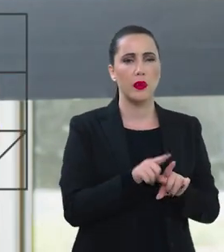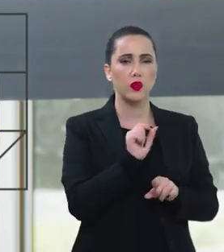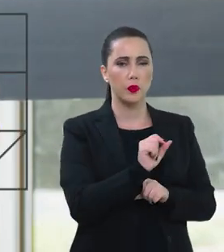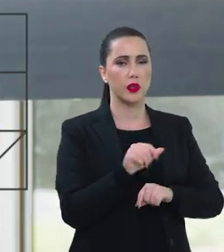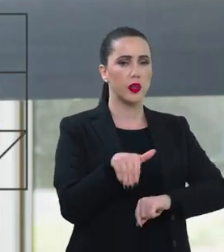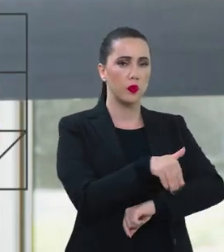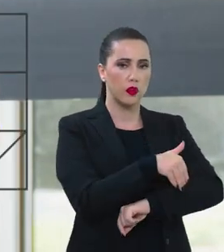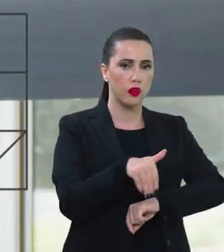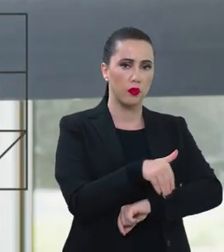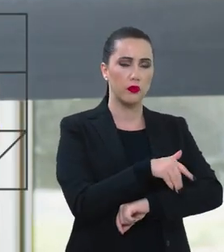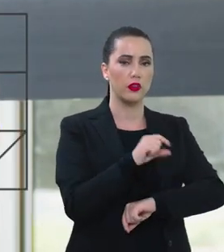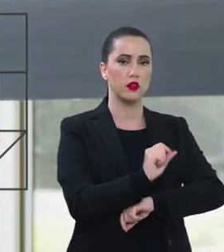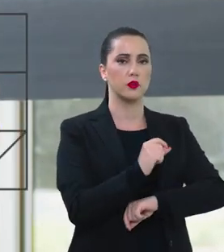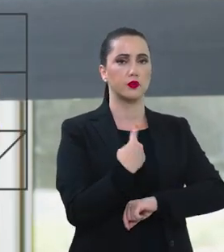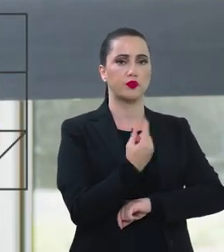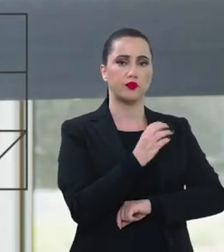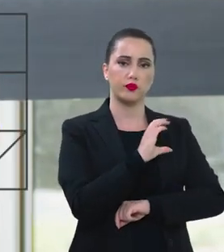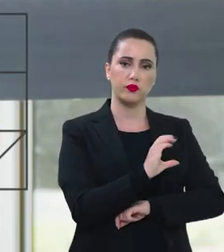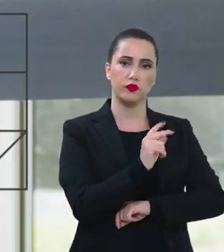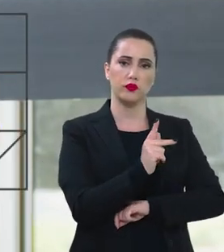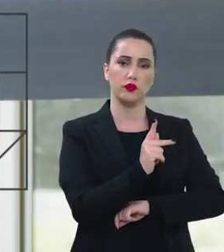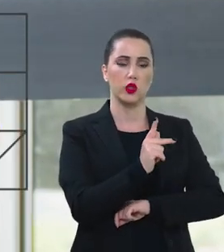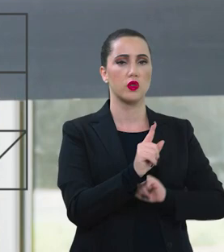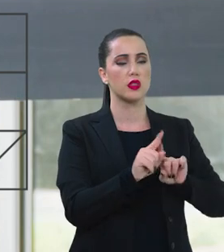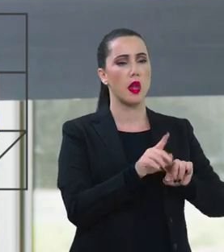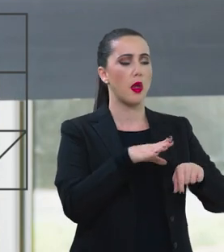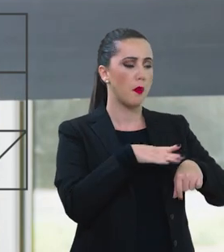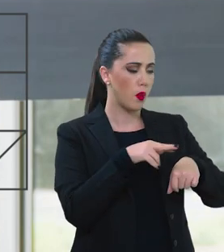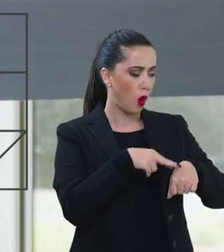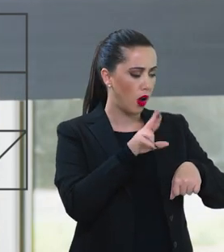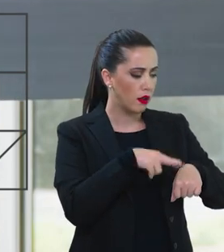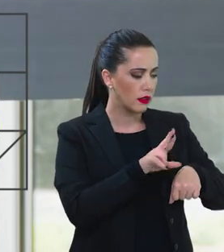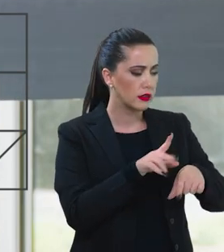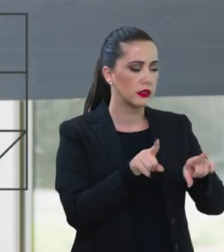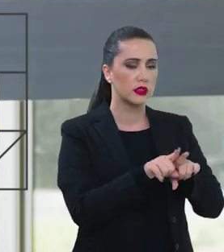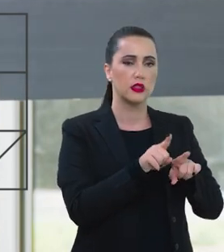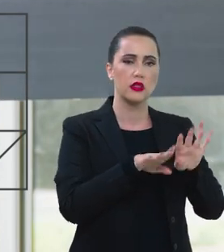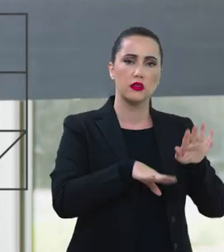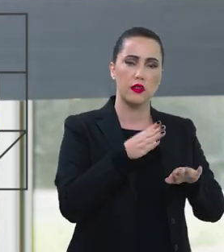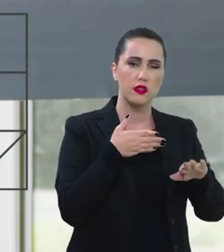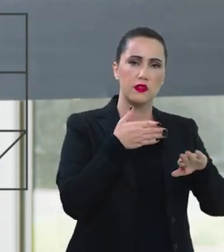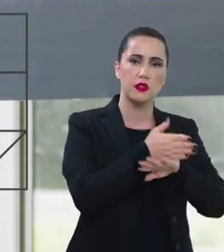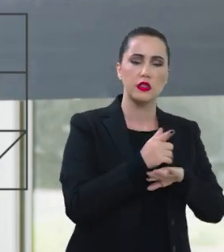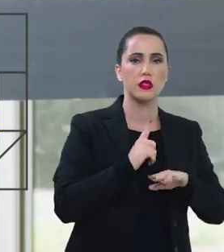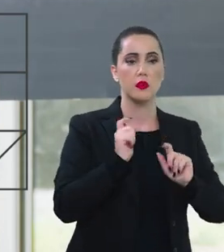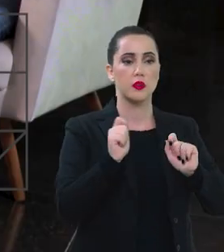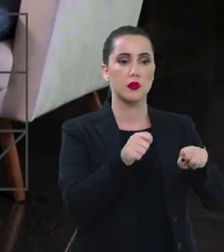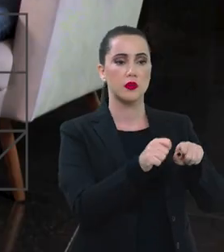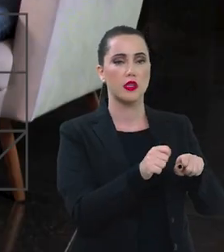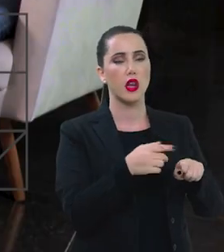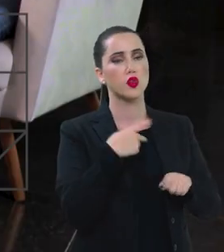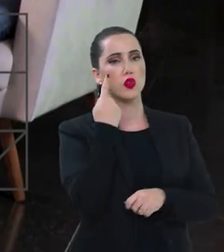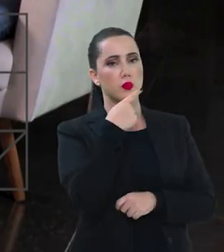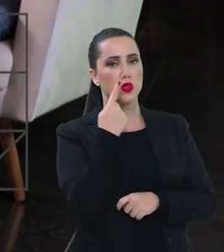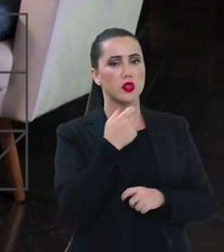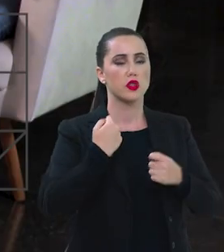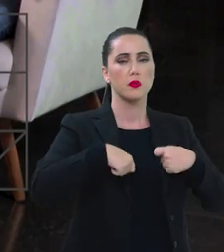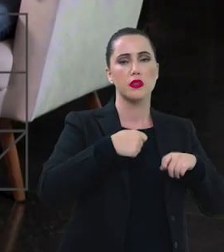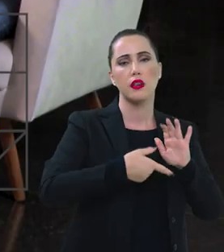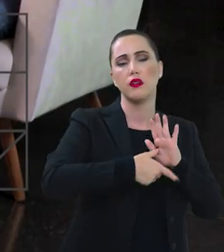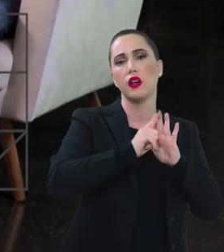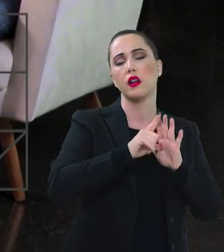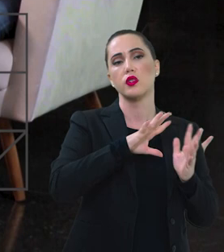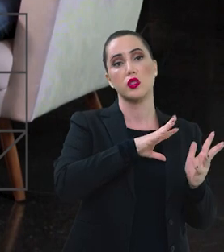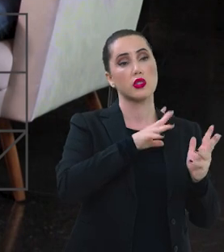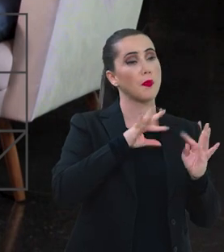você mora a cor da sua pele determina se você tem acesso ou não a determinadas políticas que deveriam ser universais.